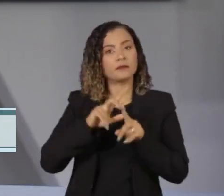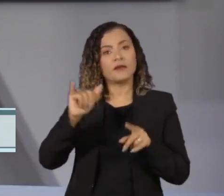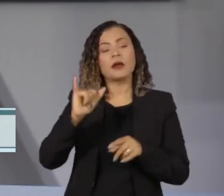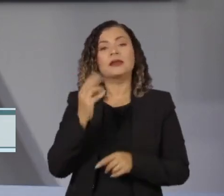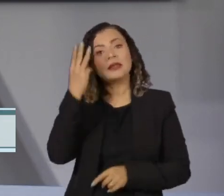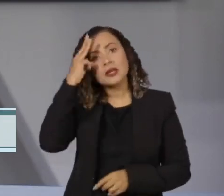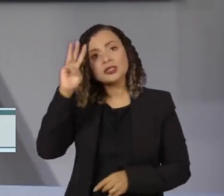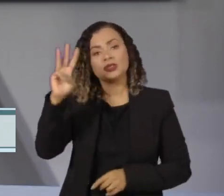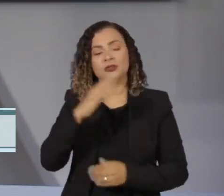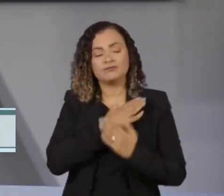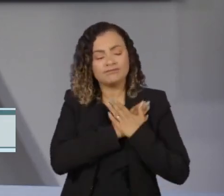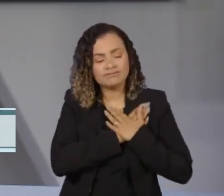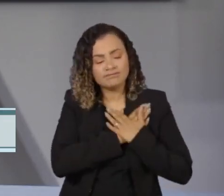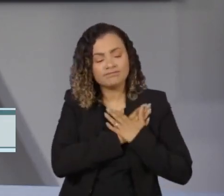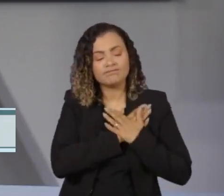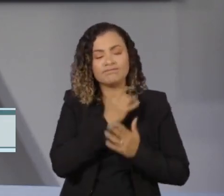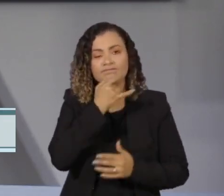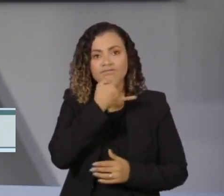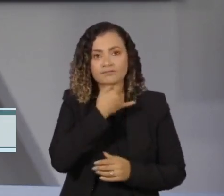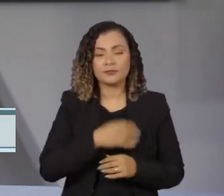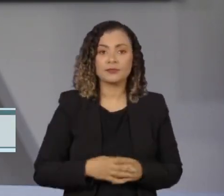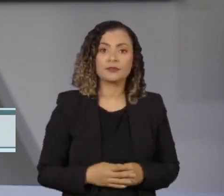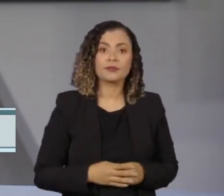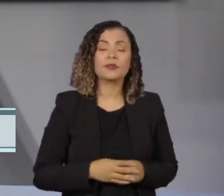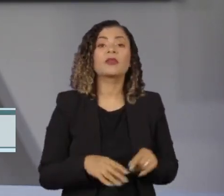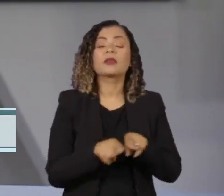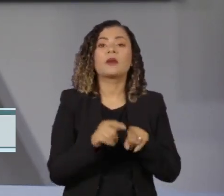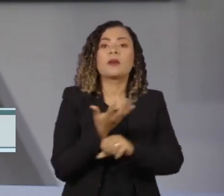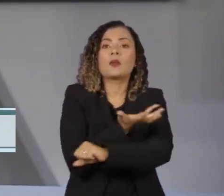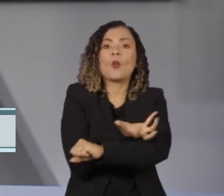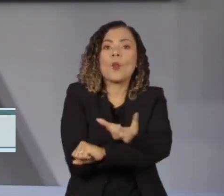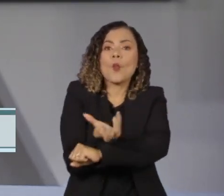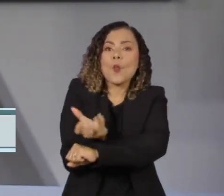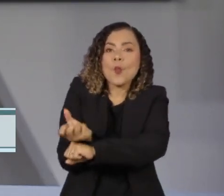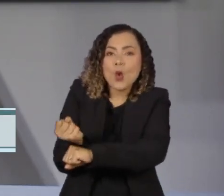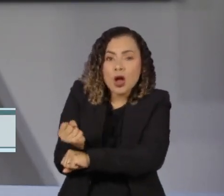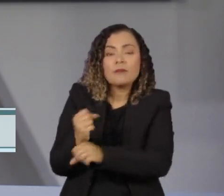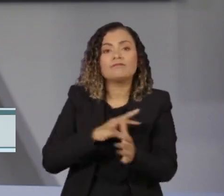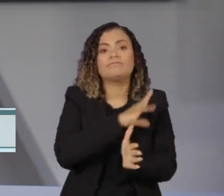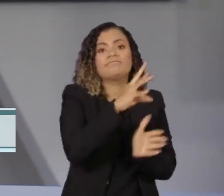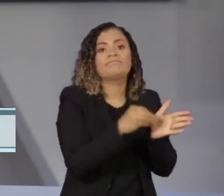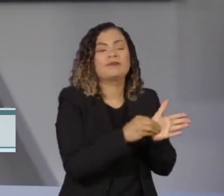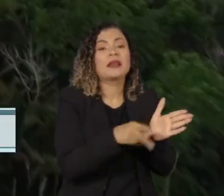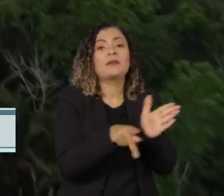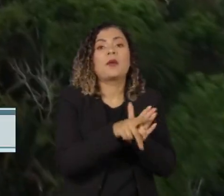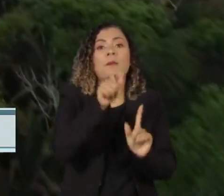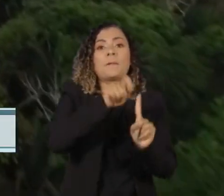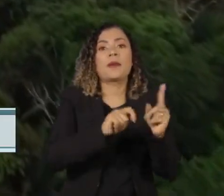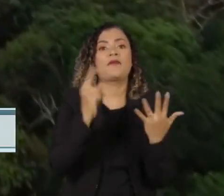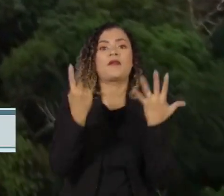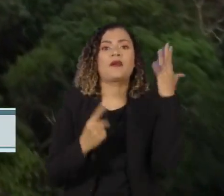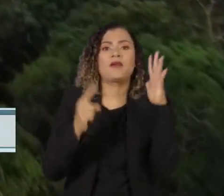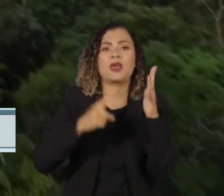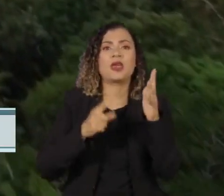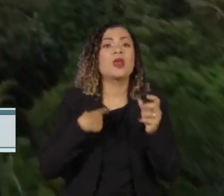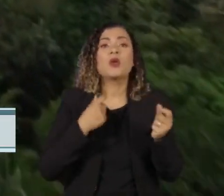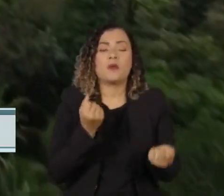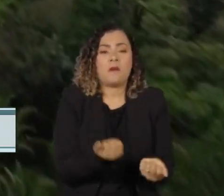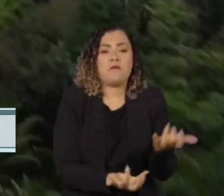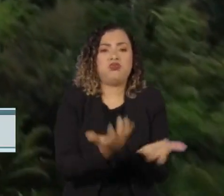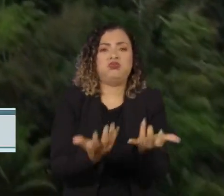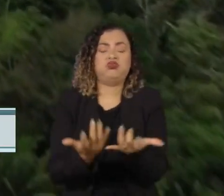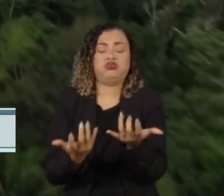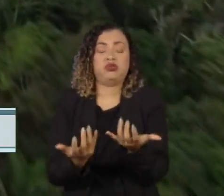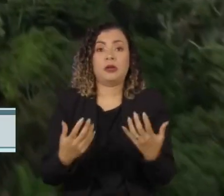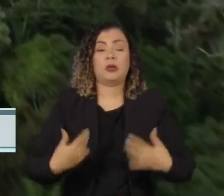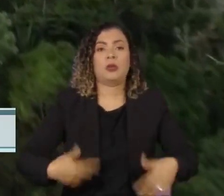Os biomas da Amazônia e do Cerrado bateram recorde de desmatamento para o mês de fevereiro. A monitoração é